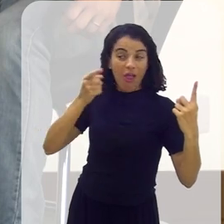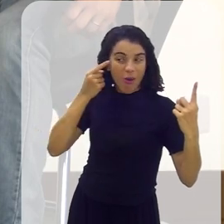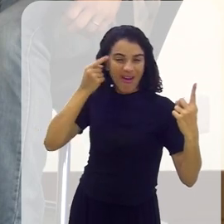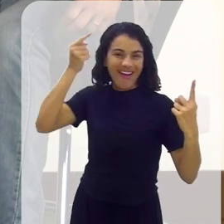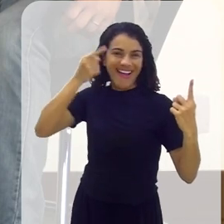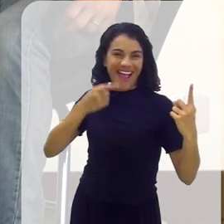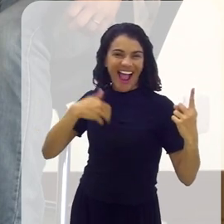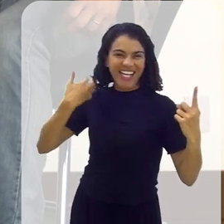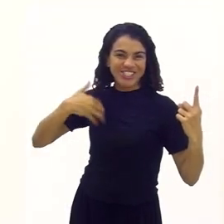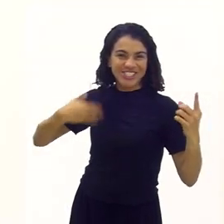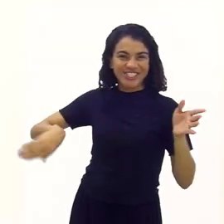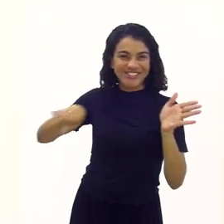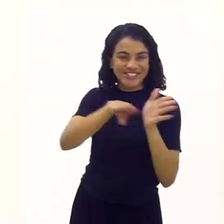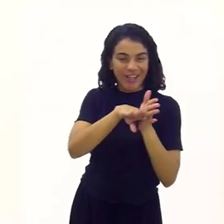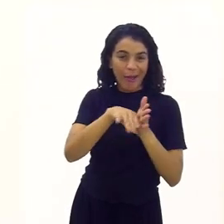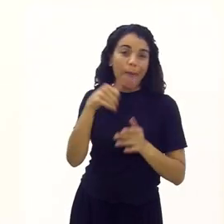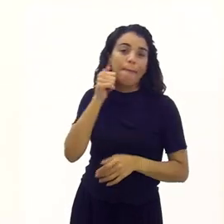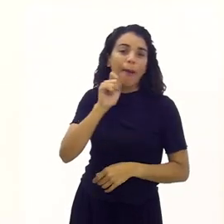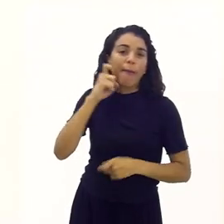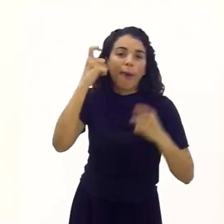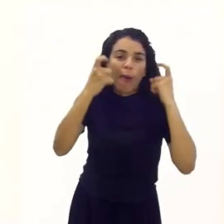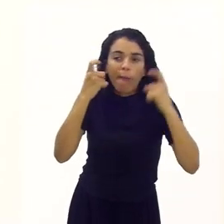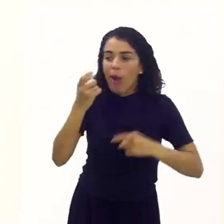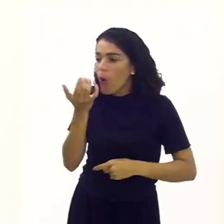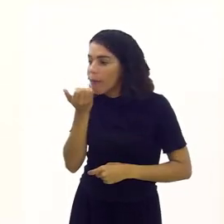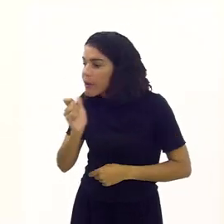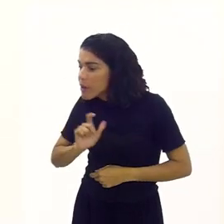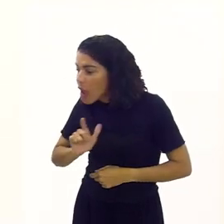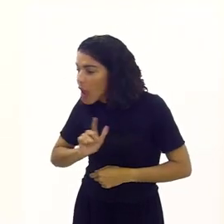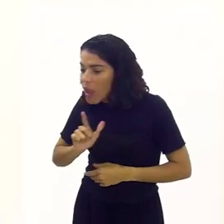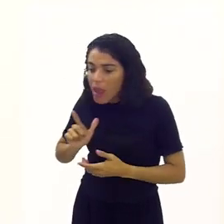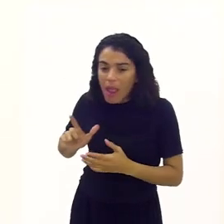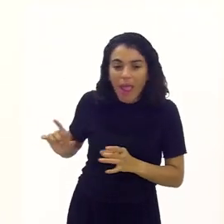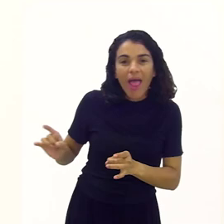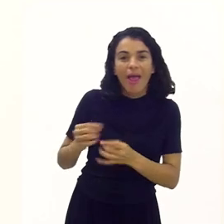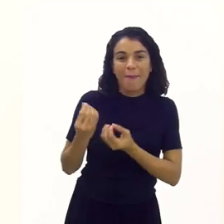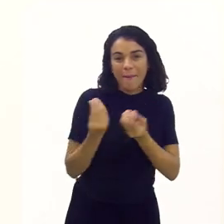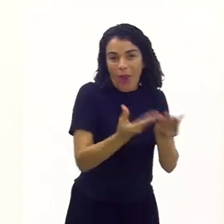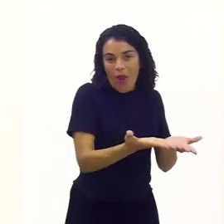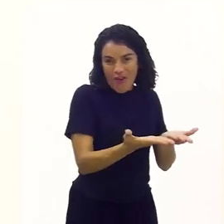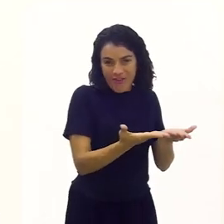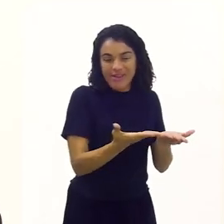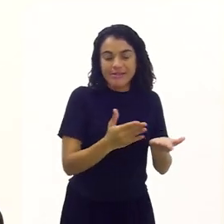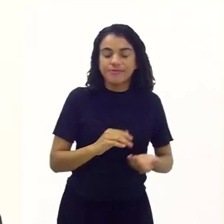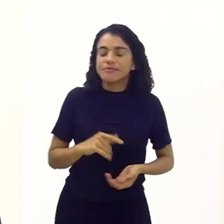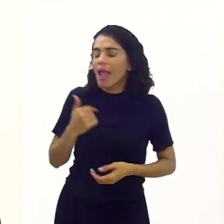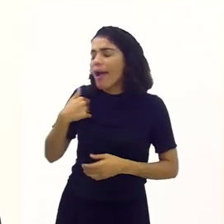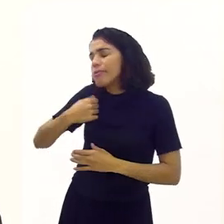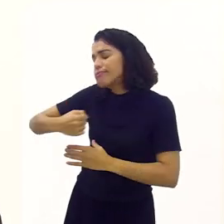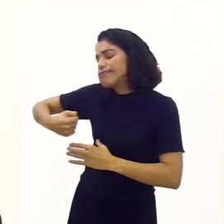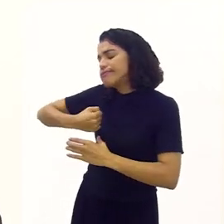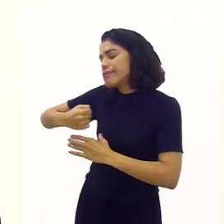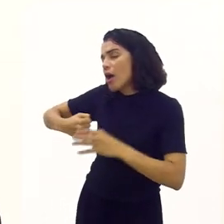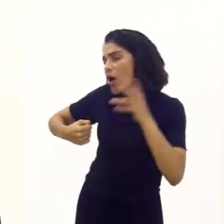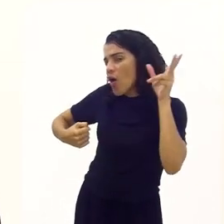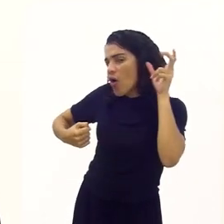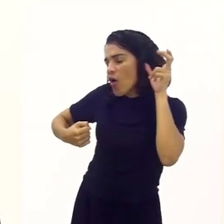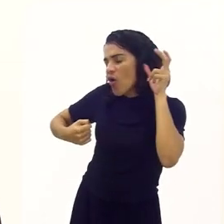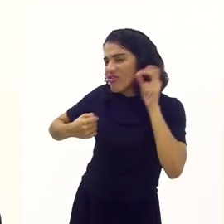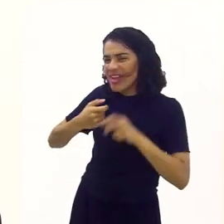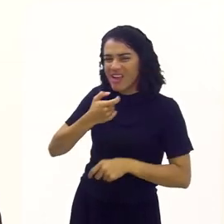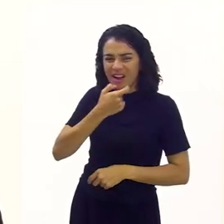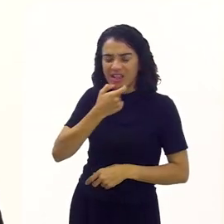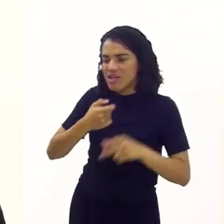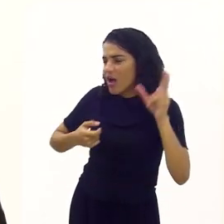argentino chegou aí. Mãe fica sempre preocupada se tem comida para todo mundo. É maluquice que a gente fica, né? Daqui a pouquinho eu